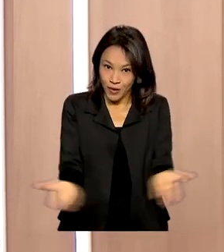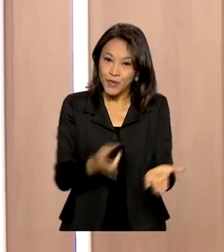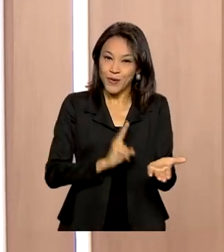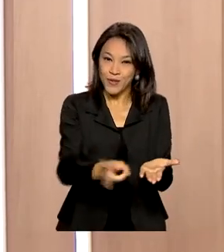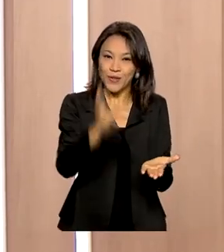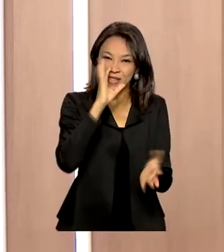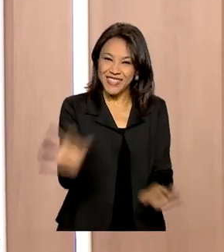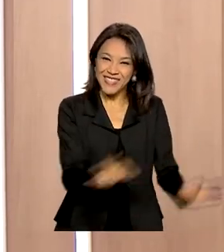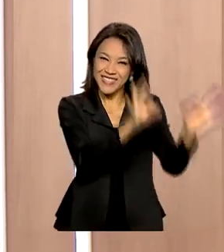Continue conosco e tenha um ótimo dia.